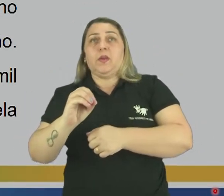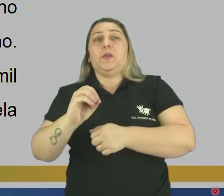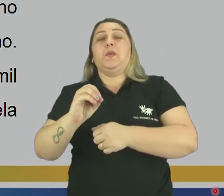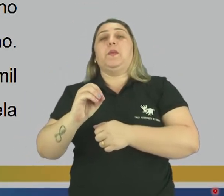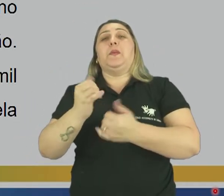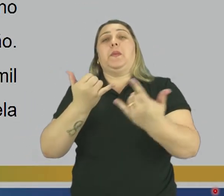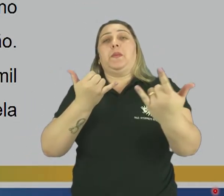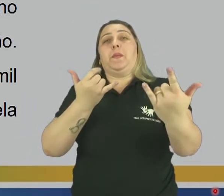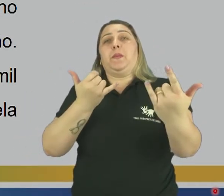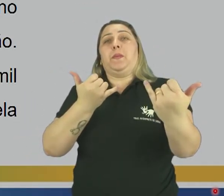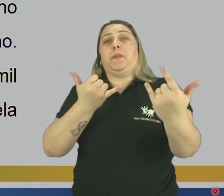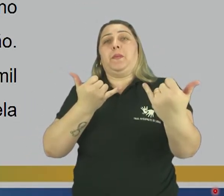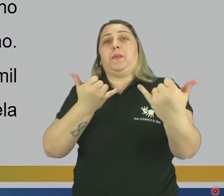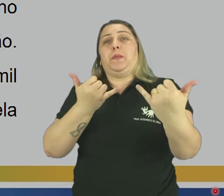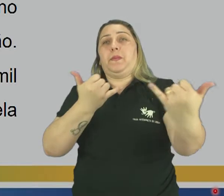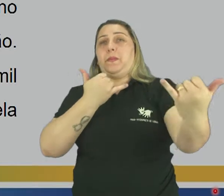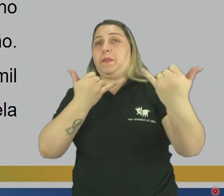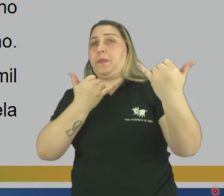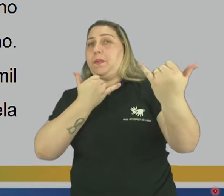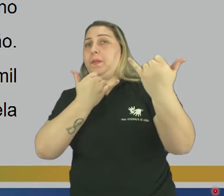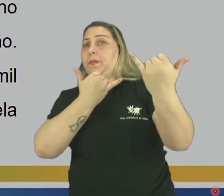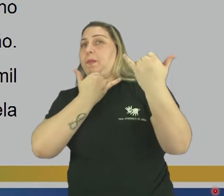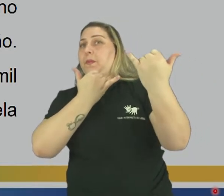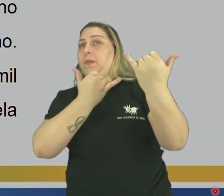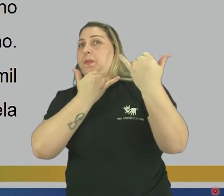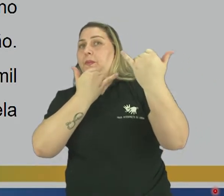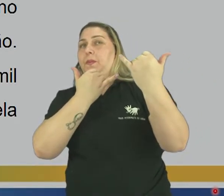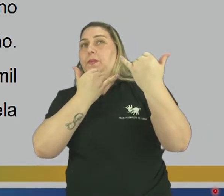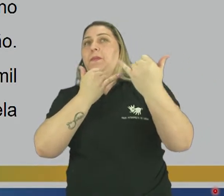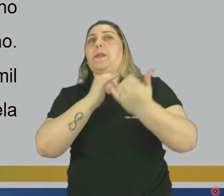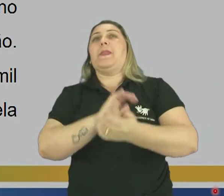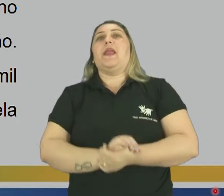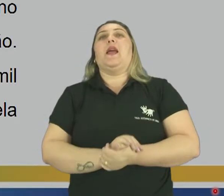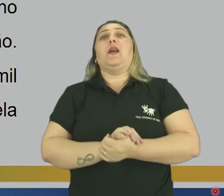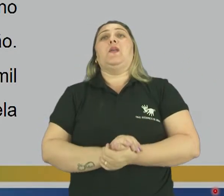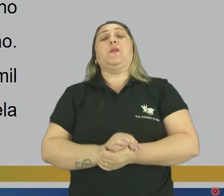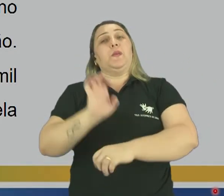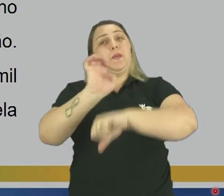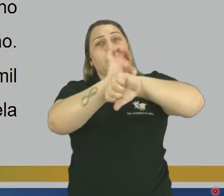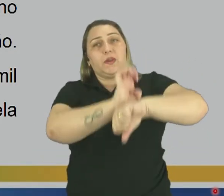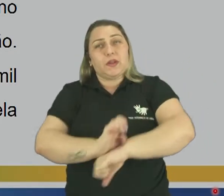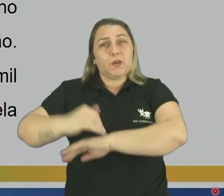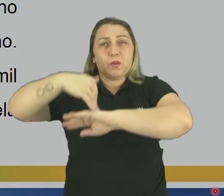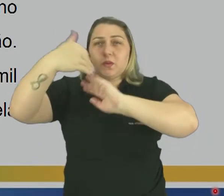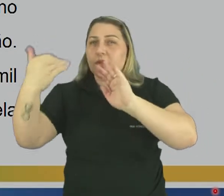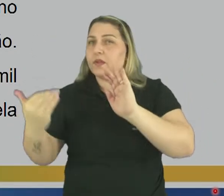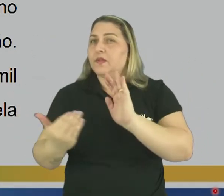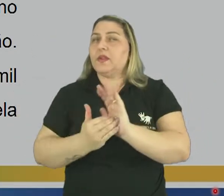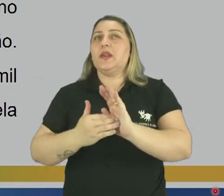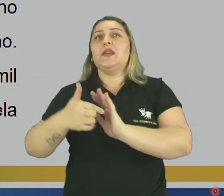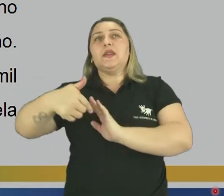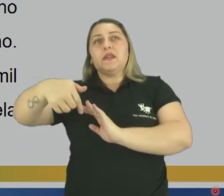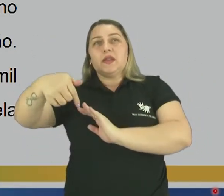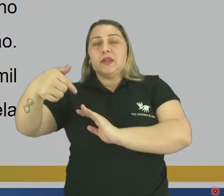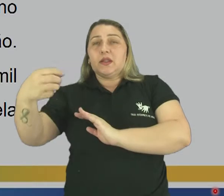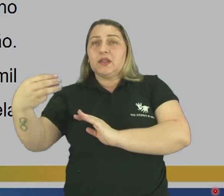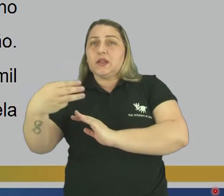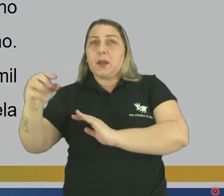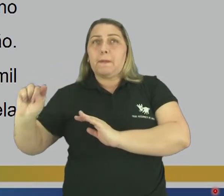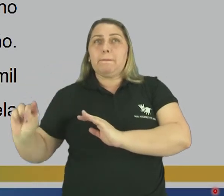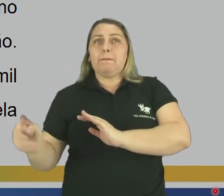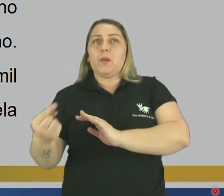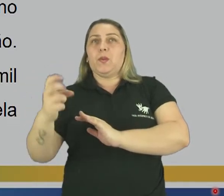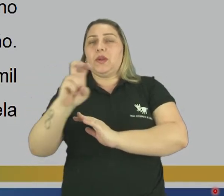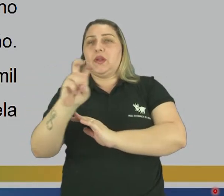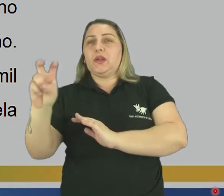Instituto Brasileiro de Geografia e Estatística IBGE, o estado totalizava 733